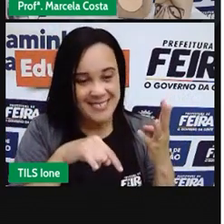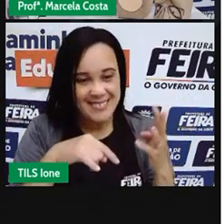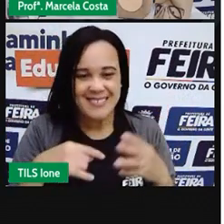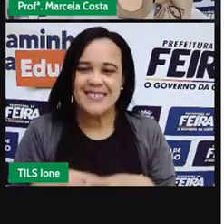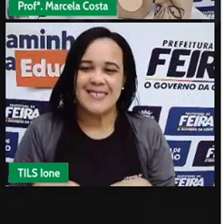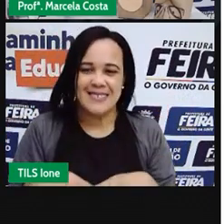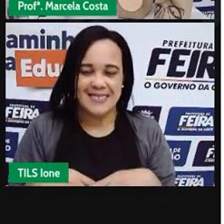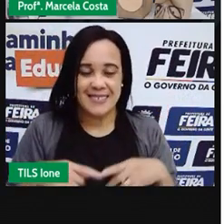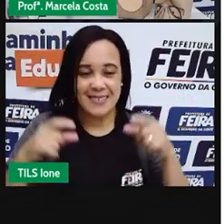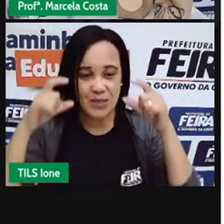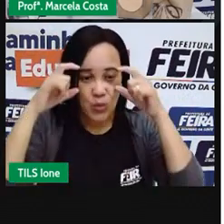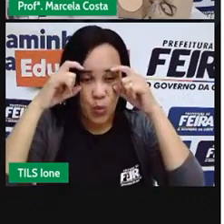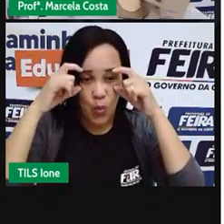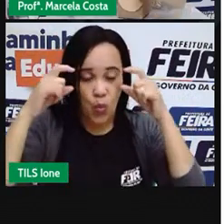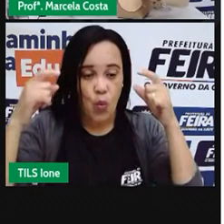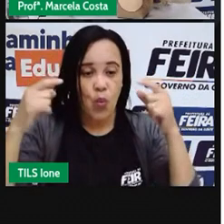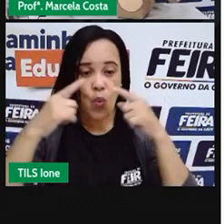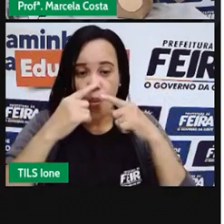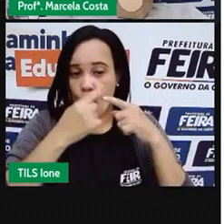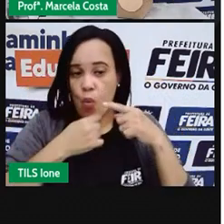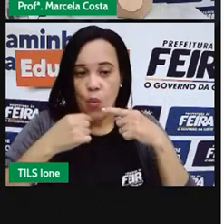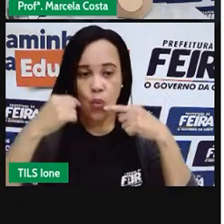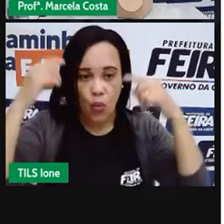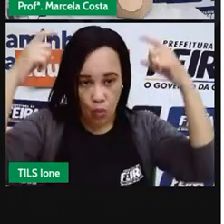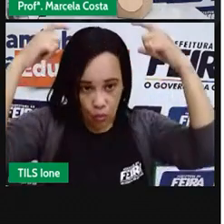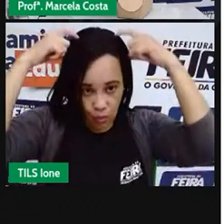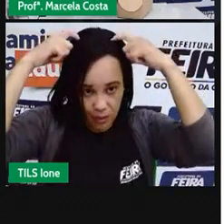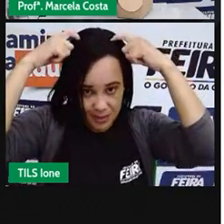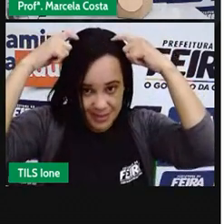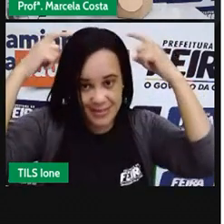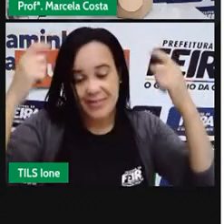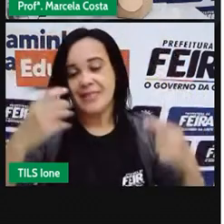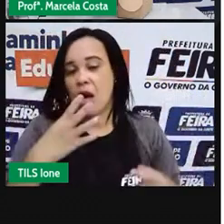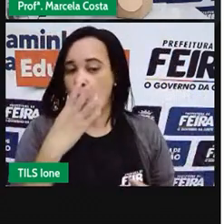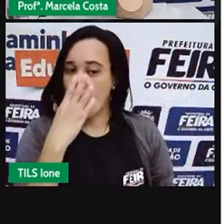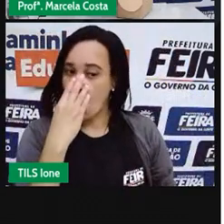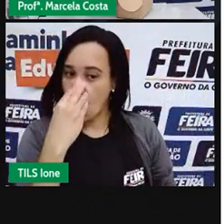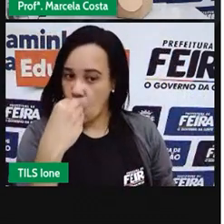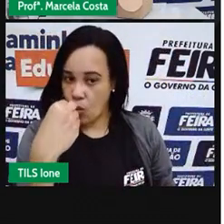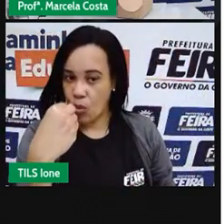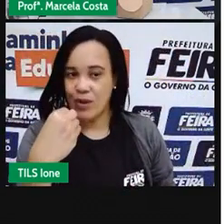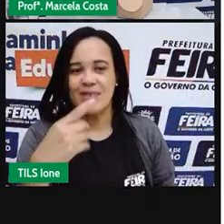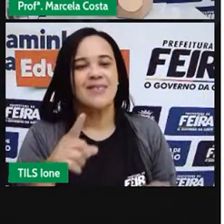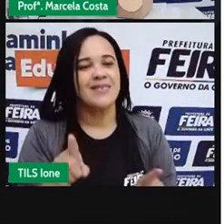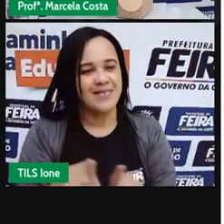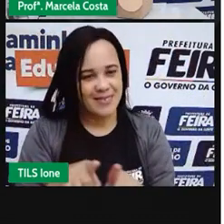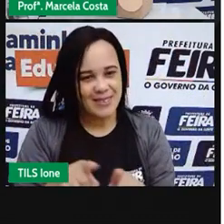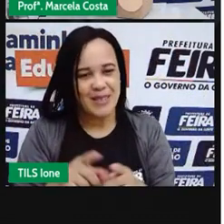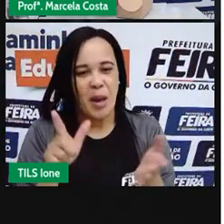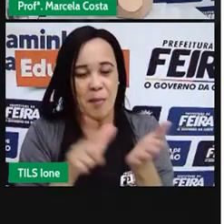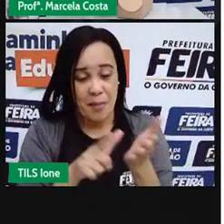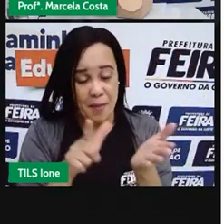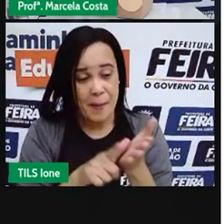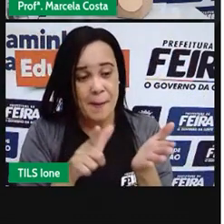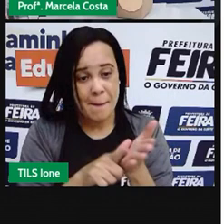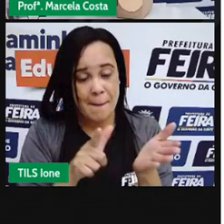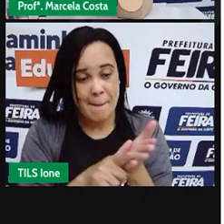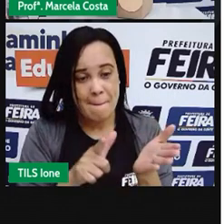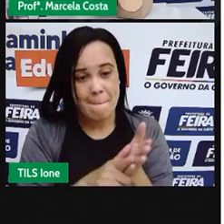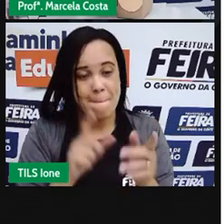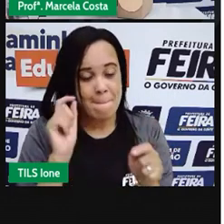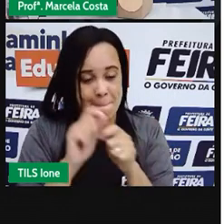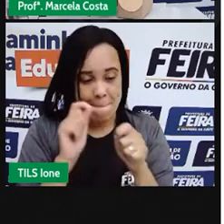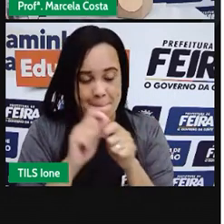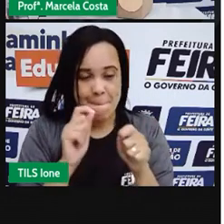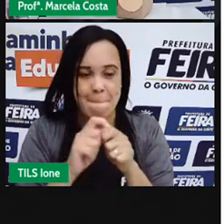e o lobo. E aí, você pode utilizar papel meu ofício para fazer aí o